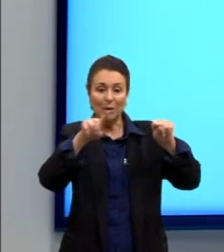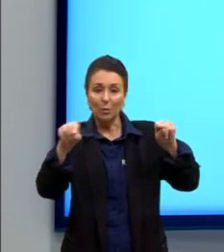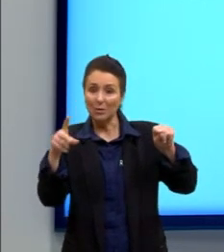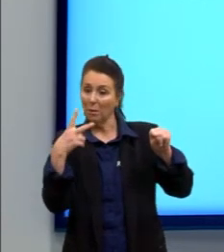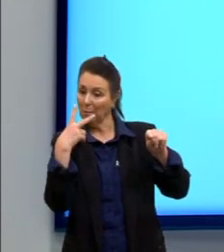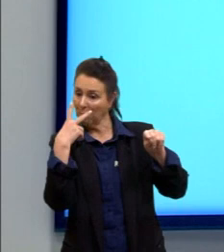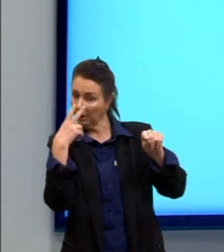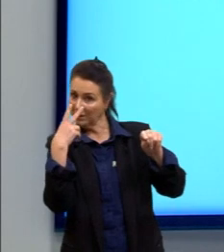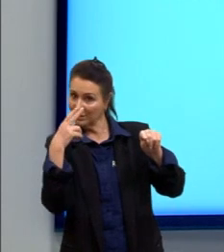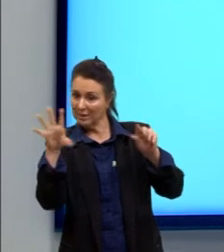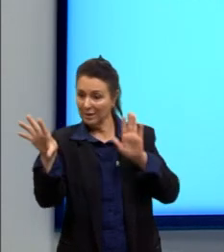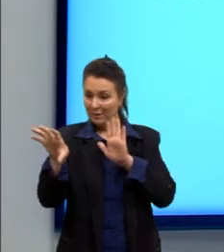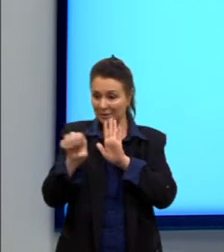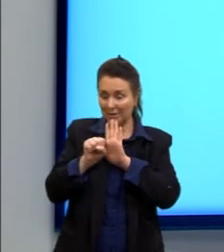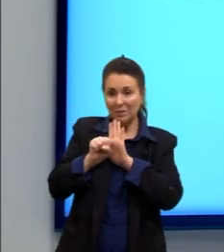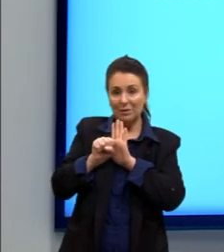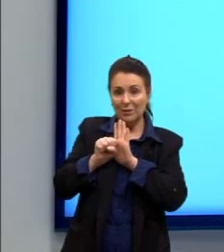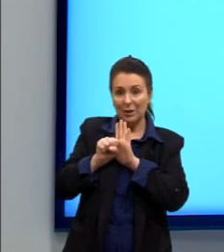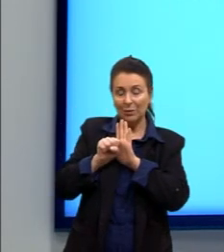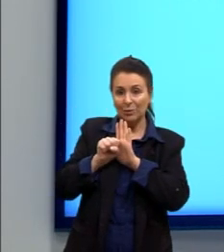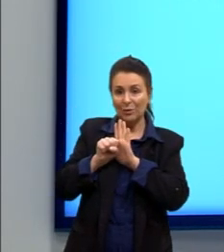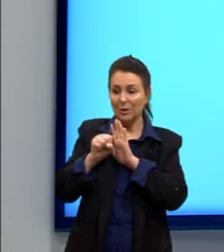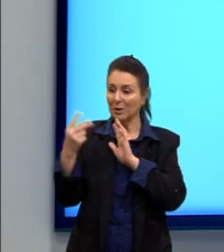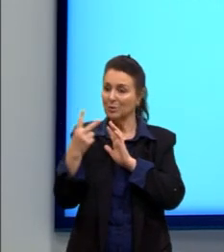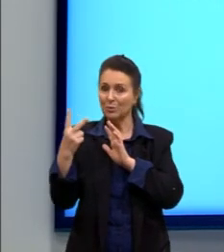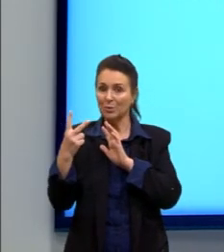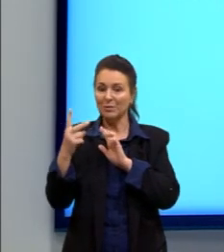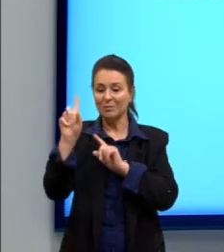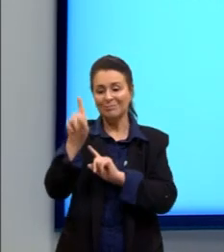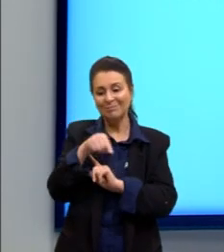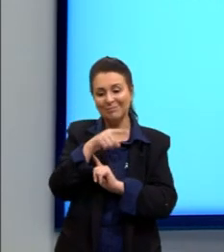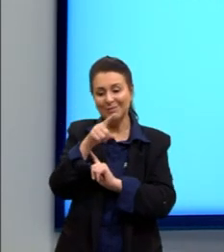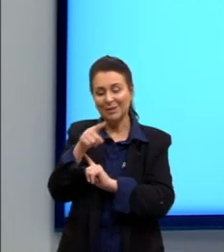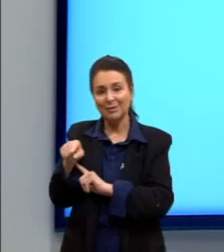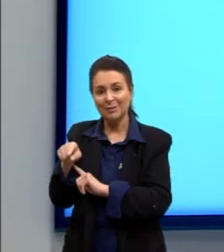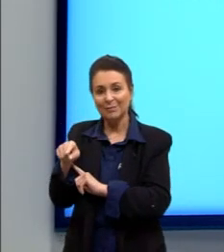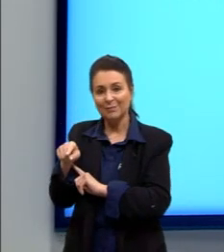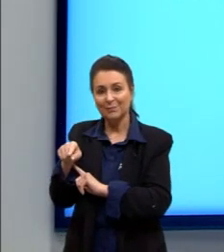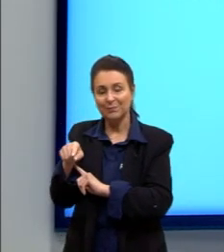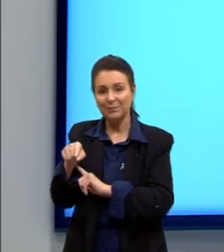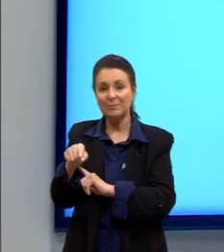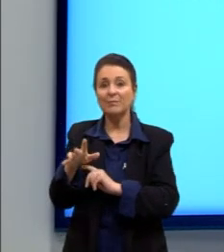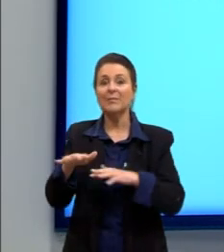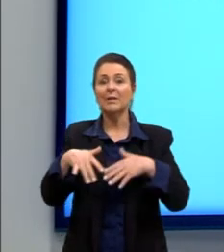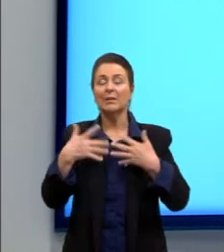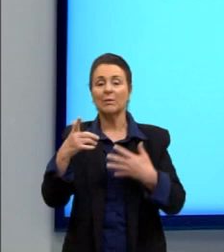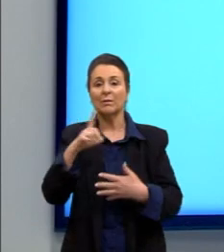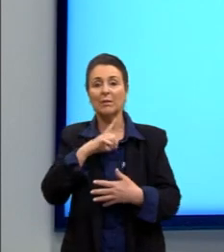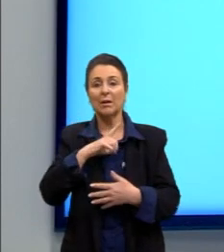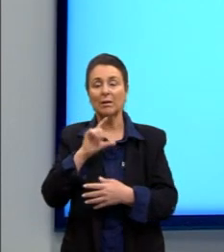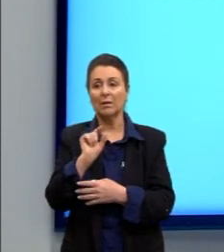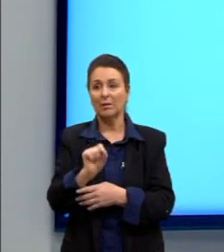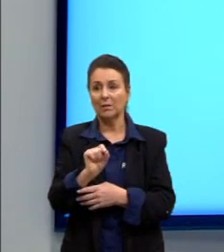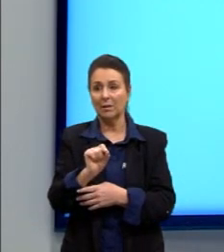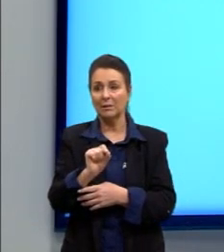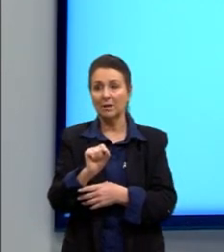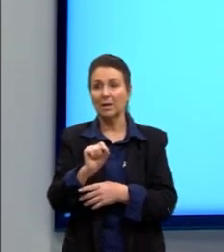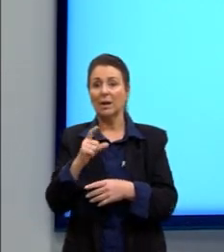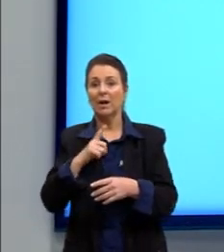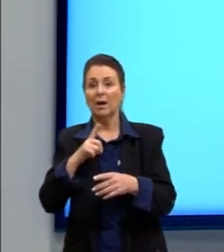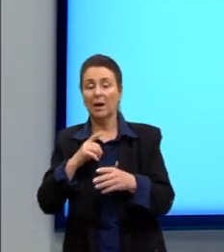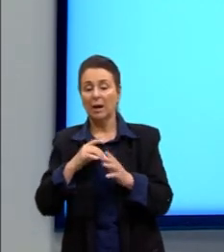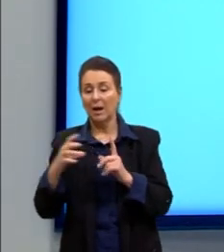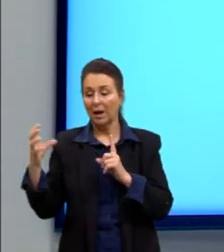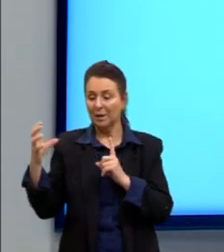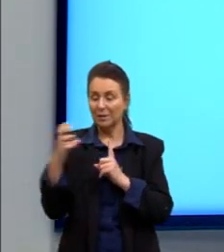e vai colocar contra ela e ela vai anular certo? e aqui a gente tem então a interferência como